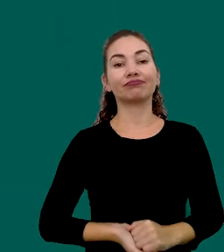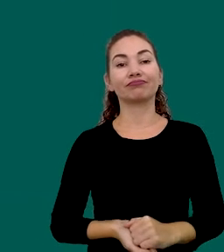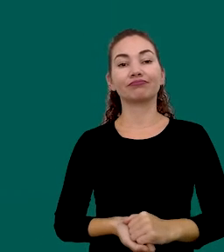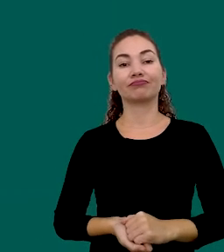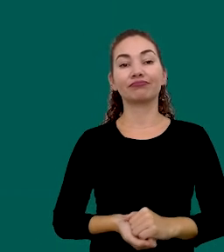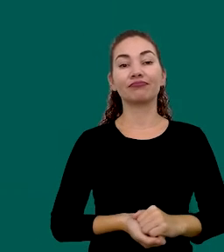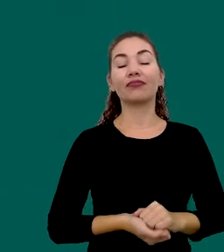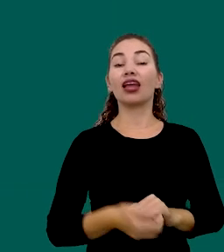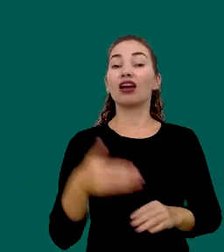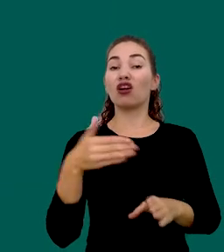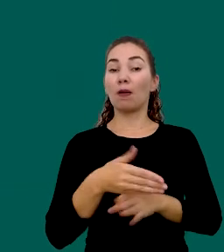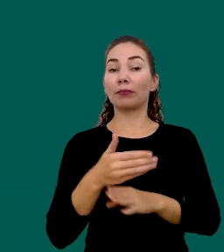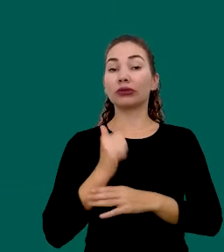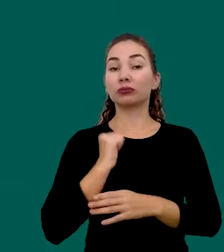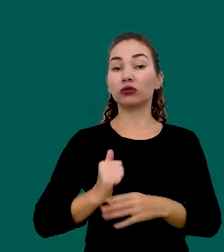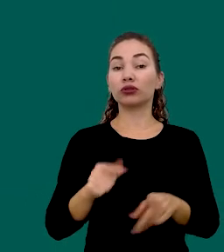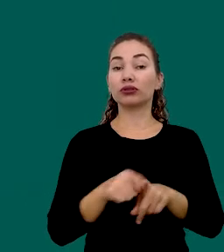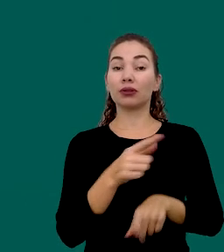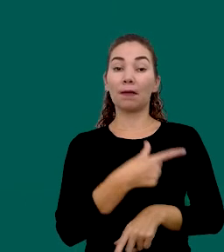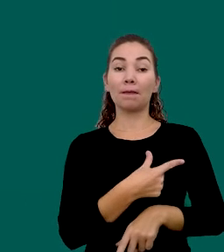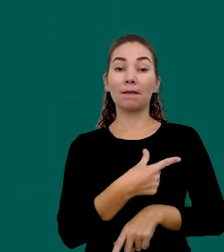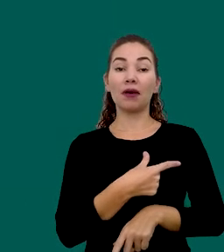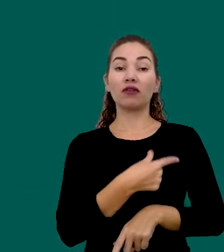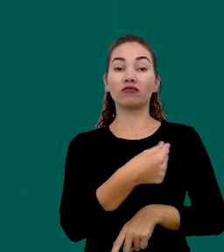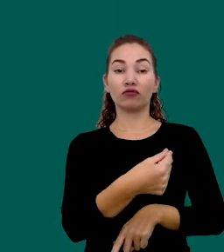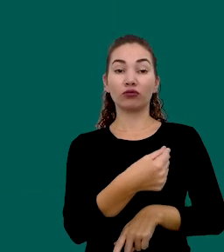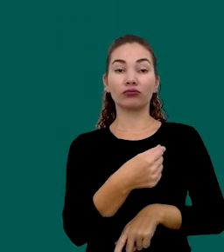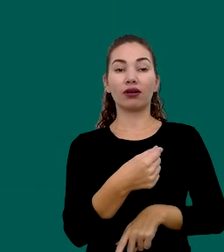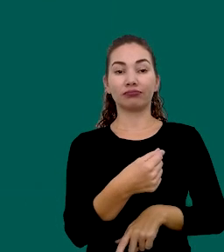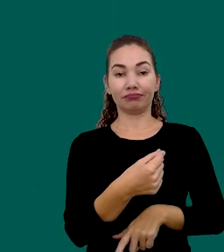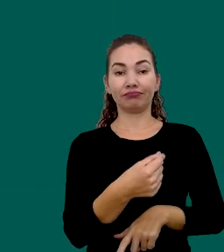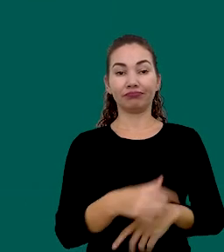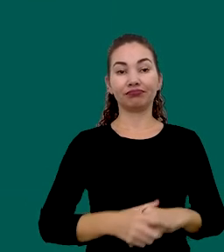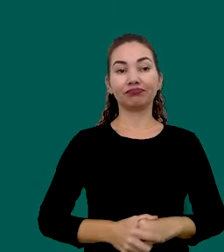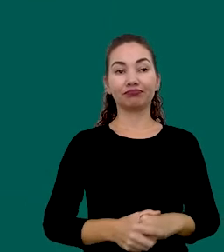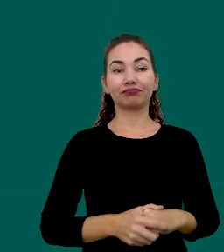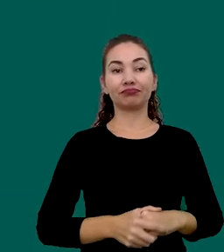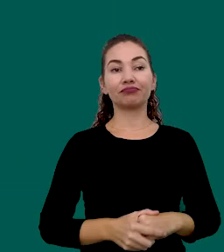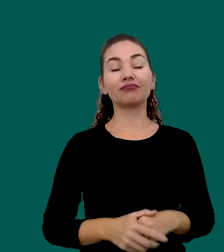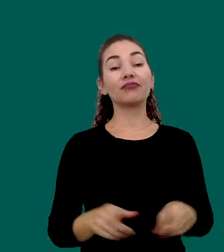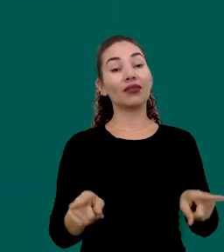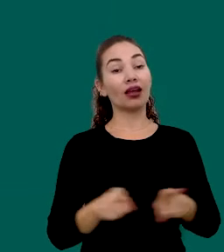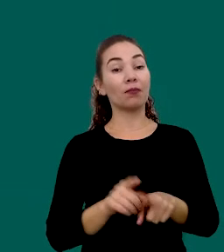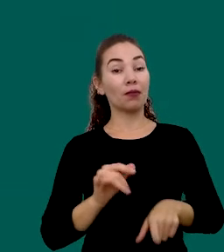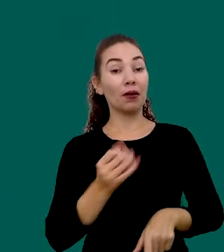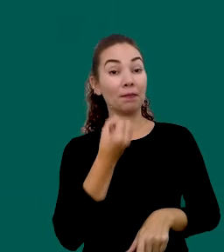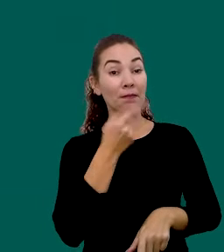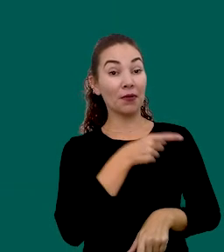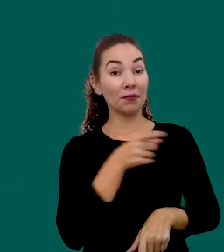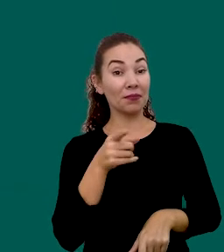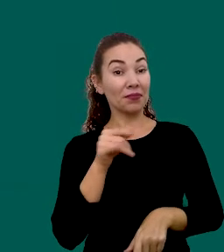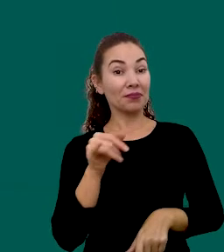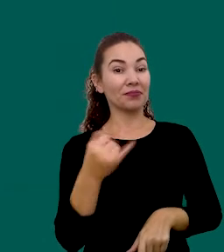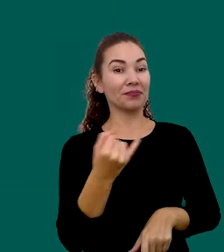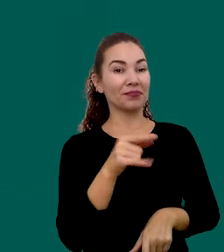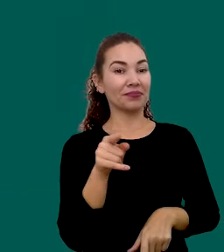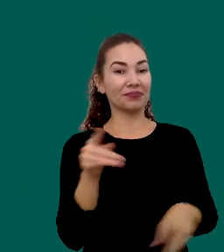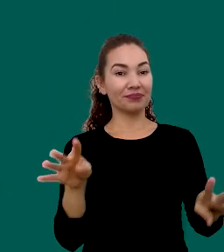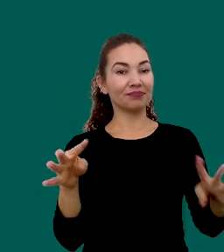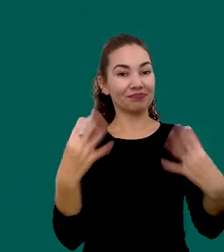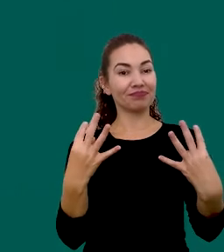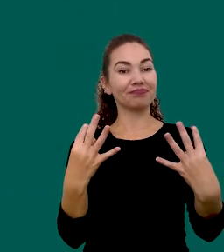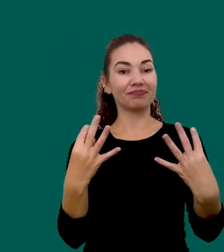participam Enquanto bolsistas e voluntários Do nosso projeto Inclusive é uma boa oportunidade Para vocês que nos assistem